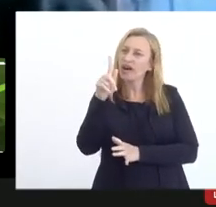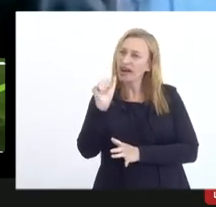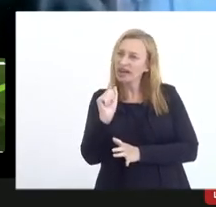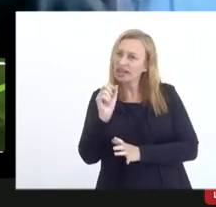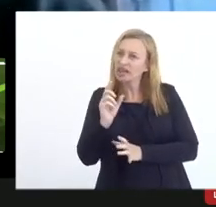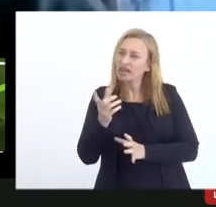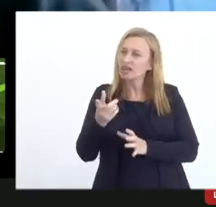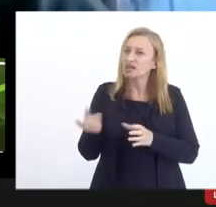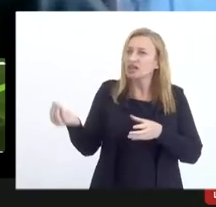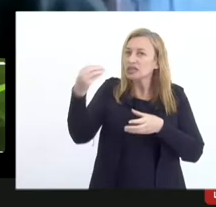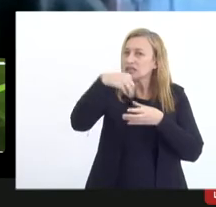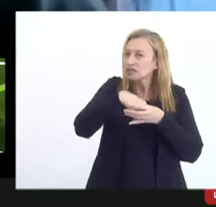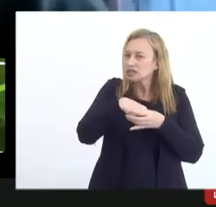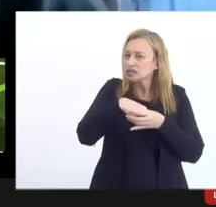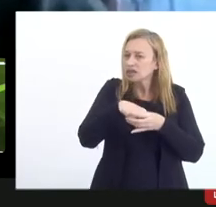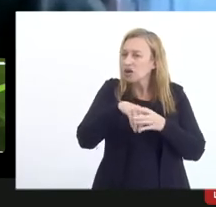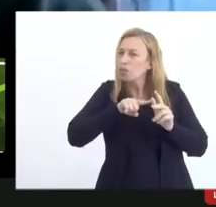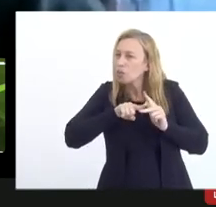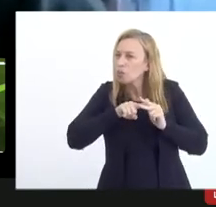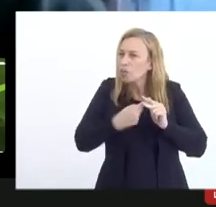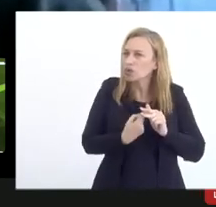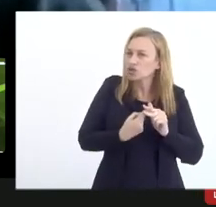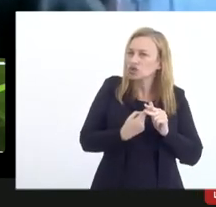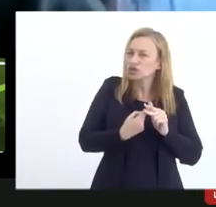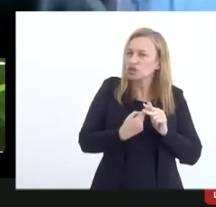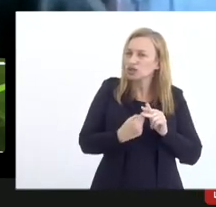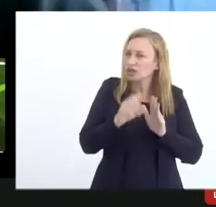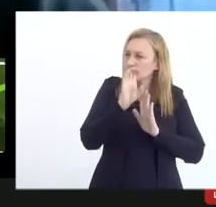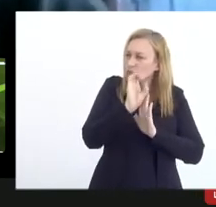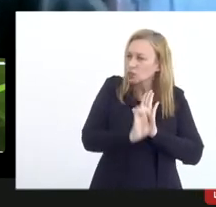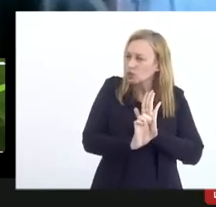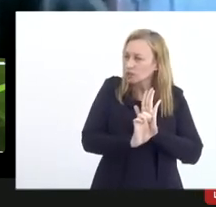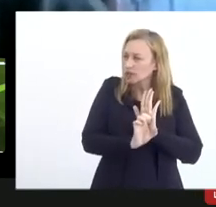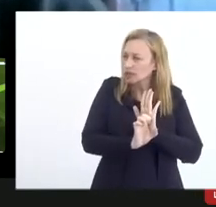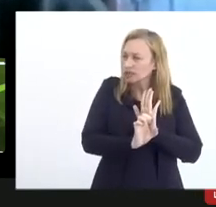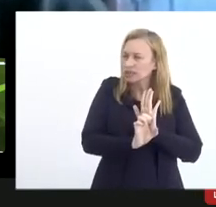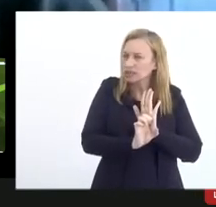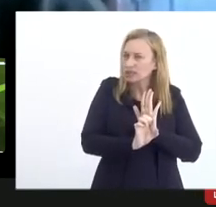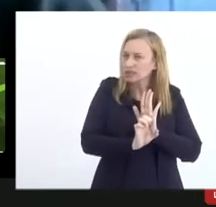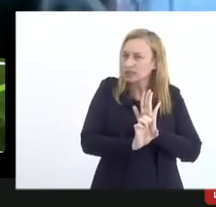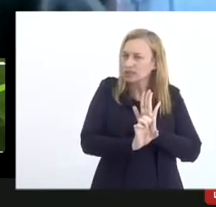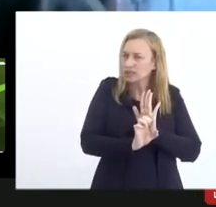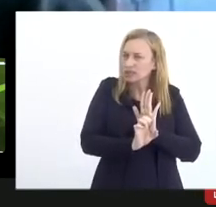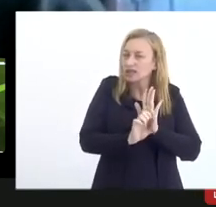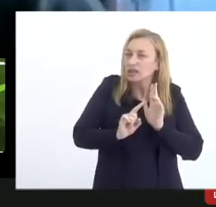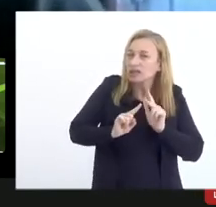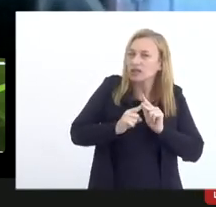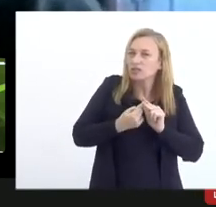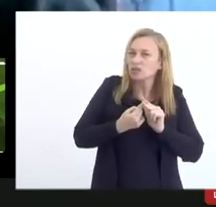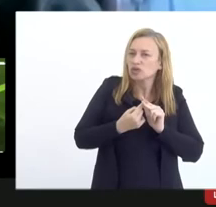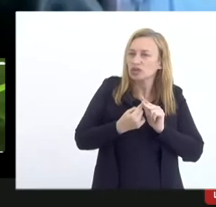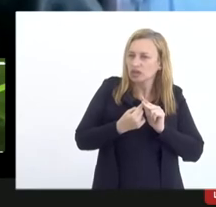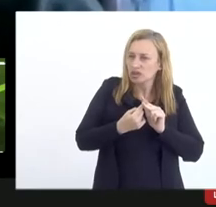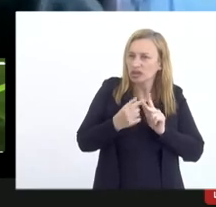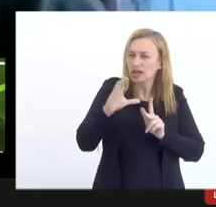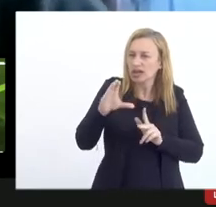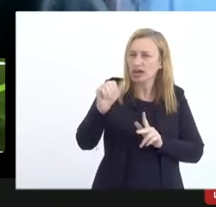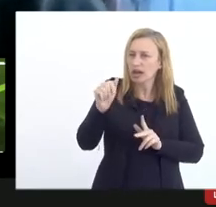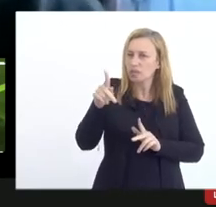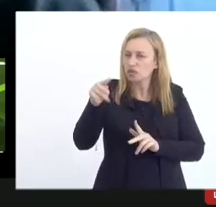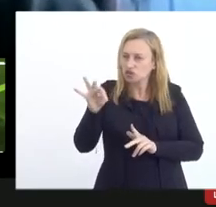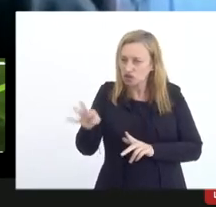introduzir uma modificação uma emenda que modifica o caput da lei